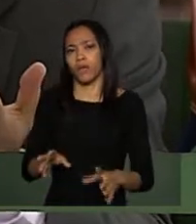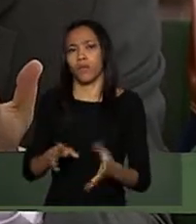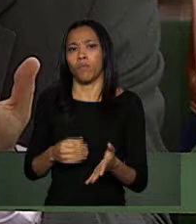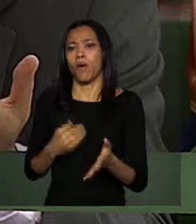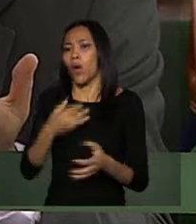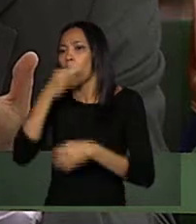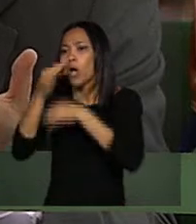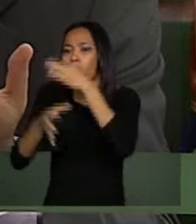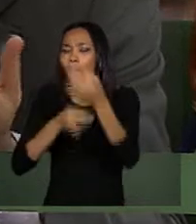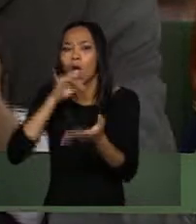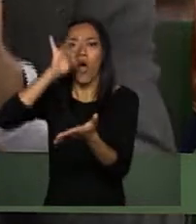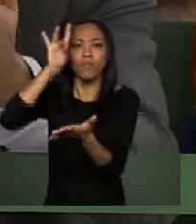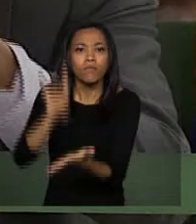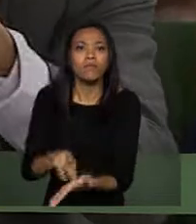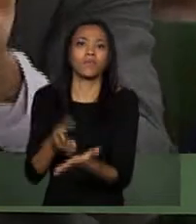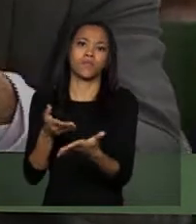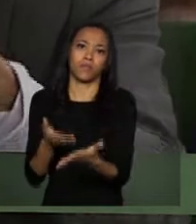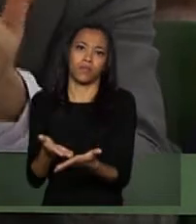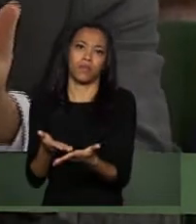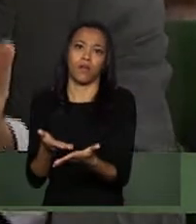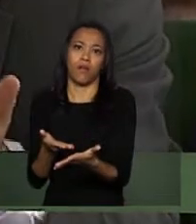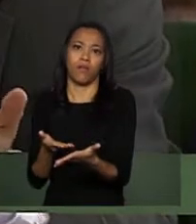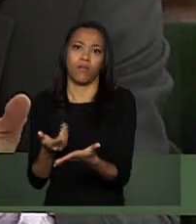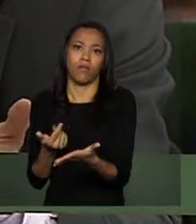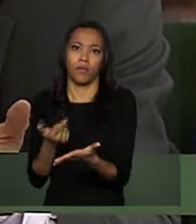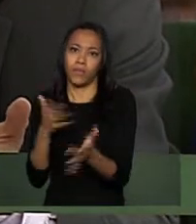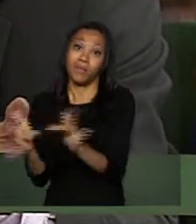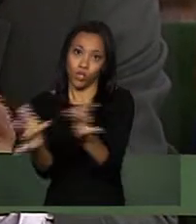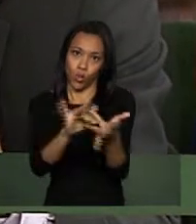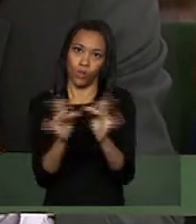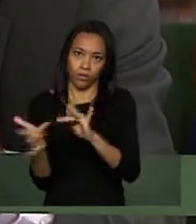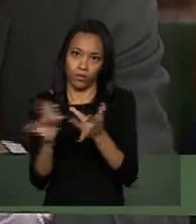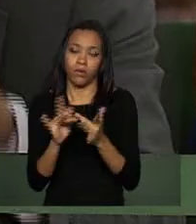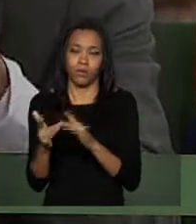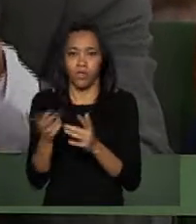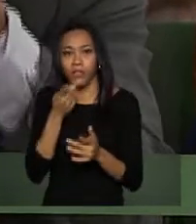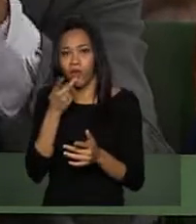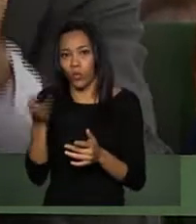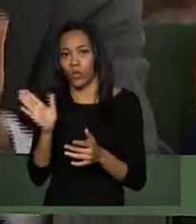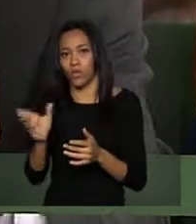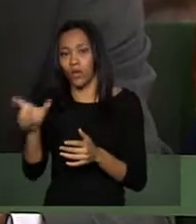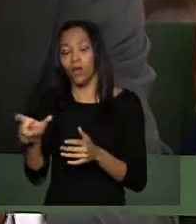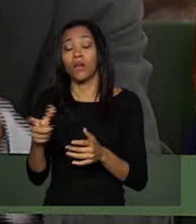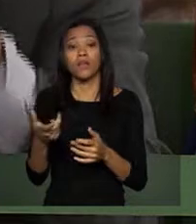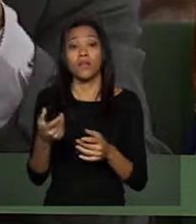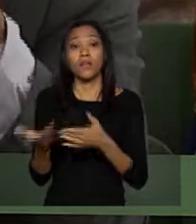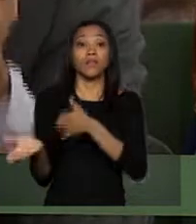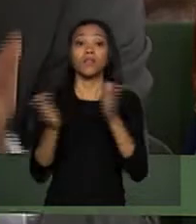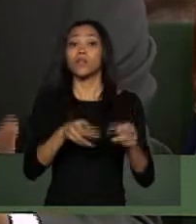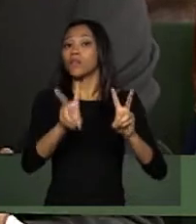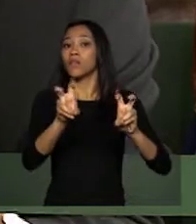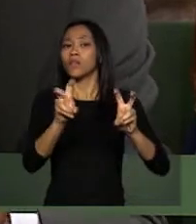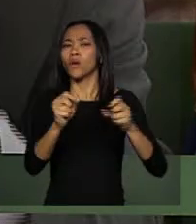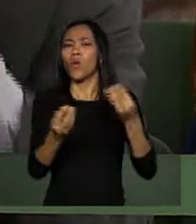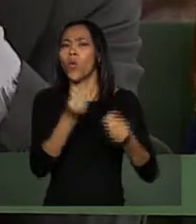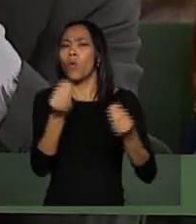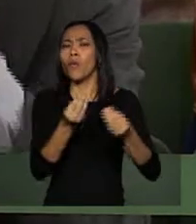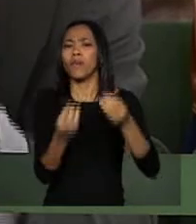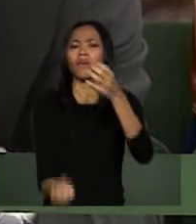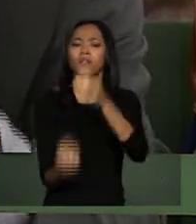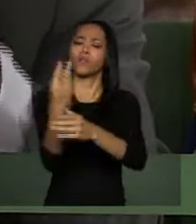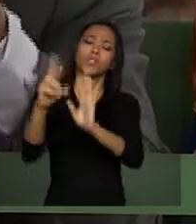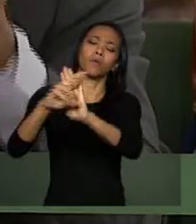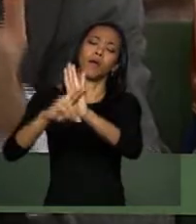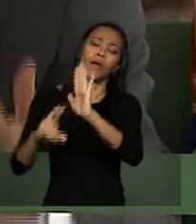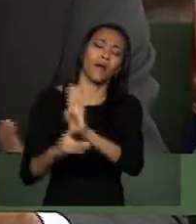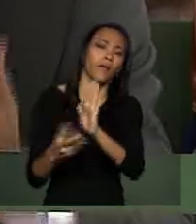e ter esses contatos informais, como a senhora está falando? E, em relação à regulamentação, qual será o procedimento? Se vai ter algum